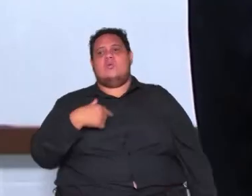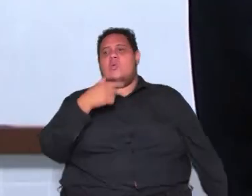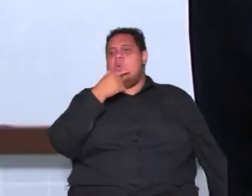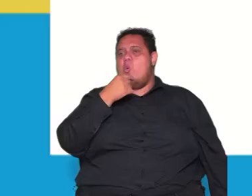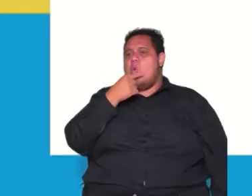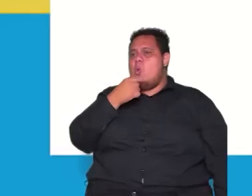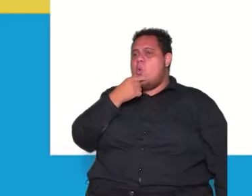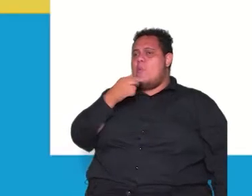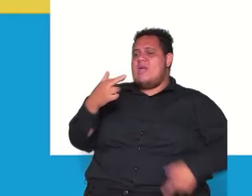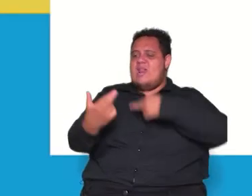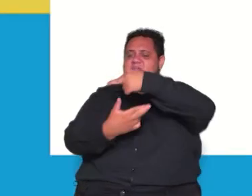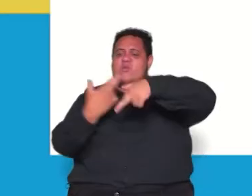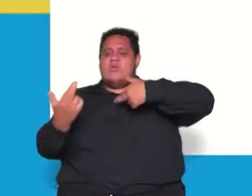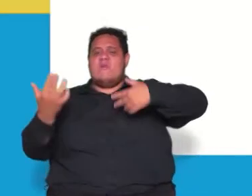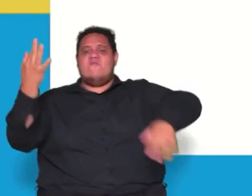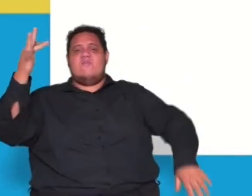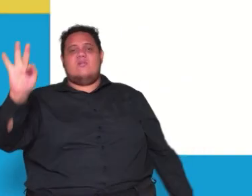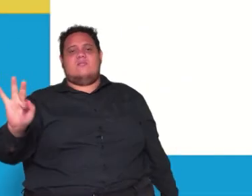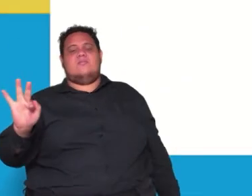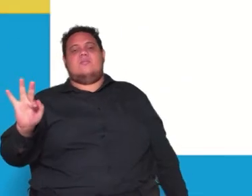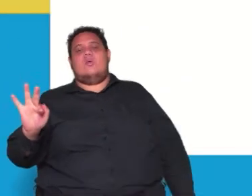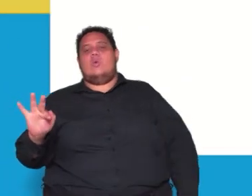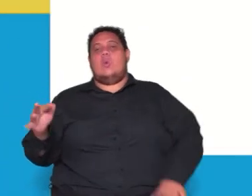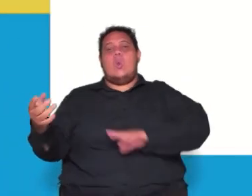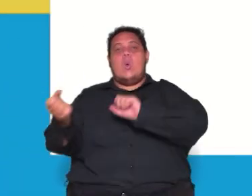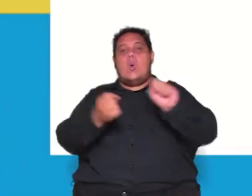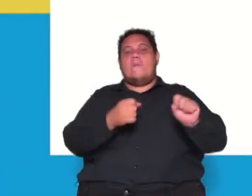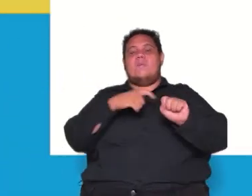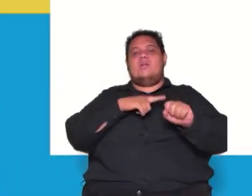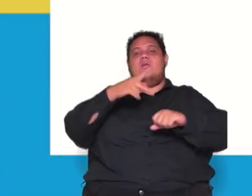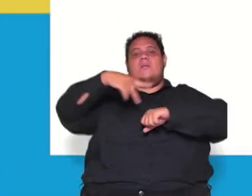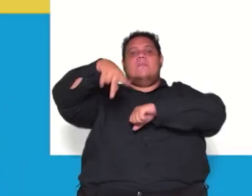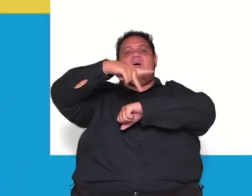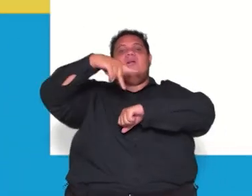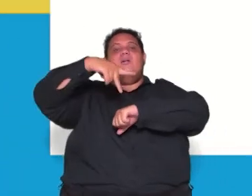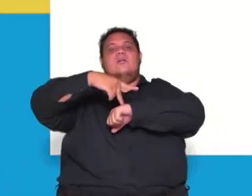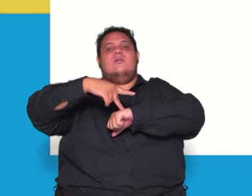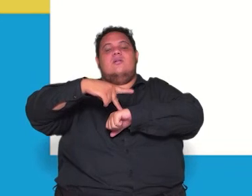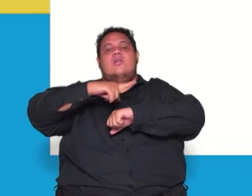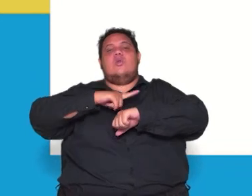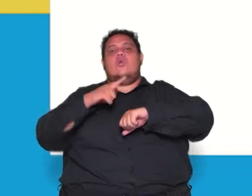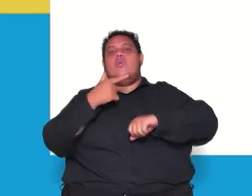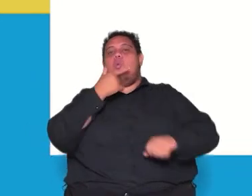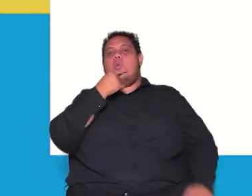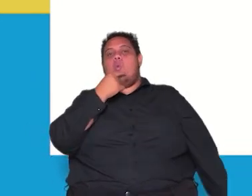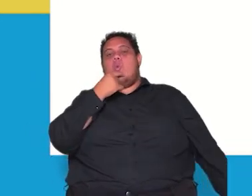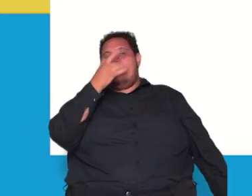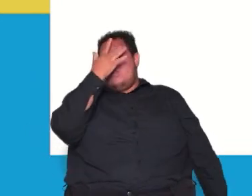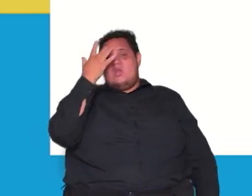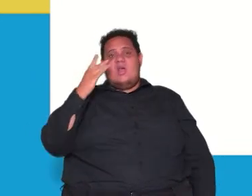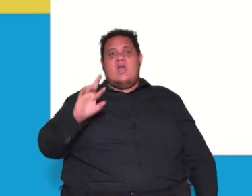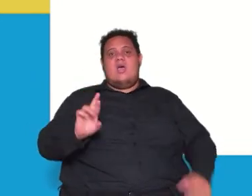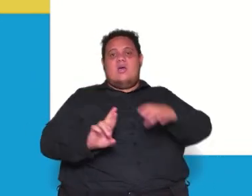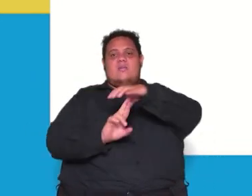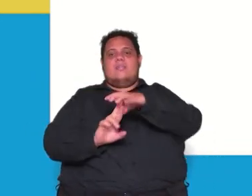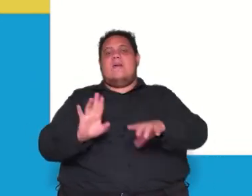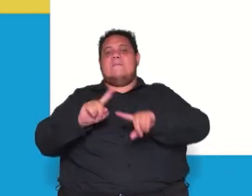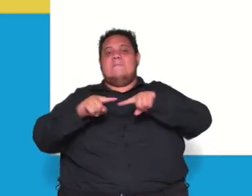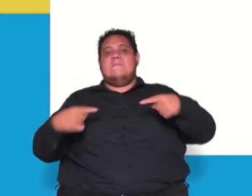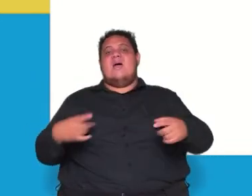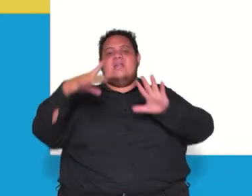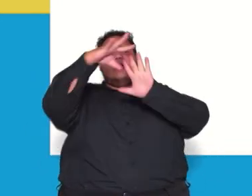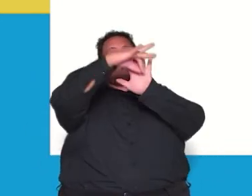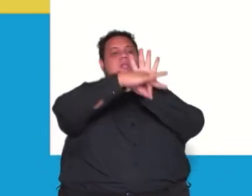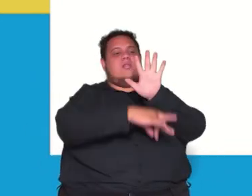contemporâneo na revolução francesa poder executivo em cada país está nas mãos de uma pessoa chamada rei mas a constituição francesa